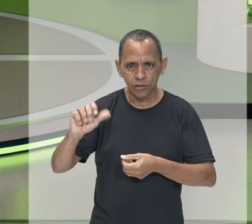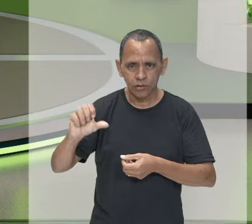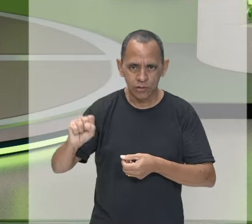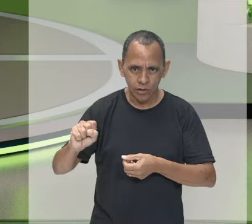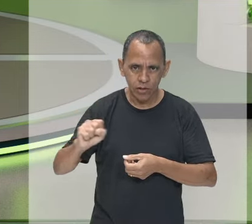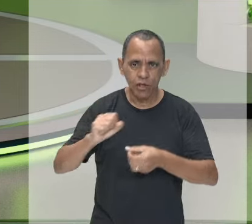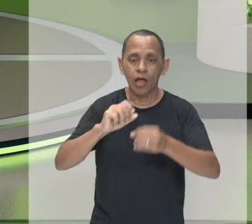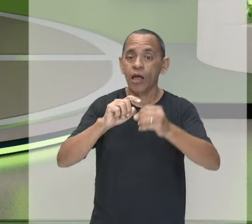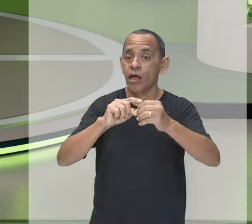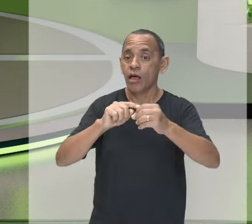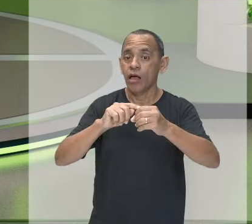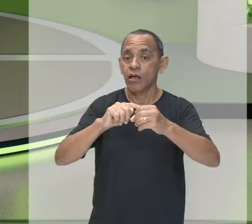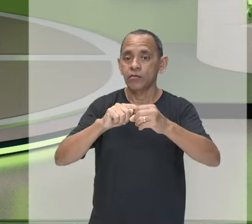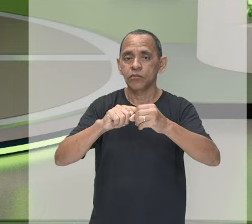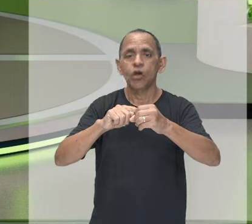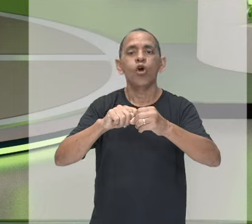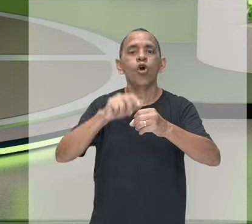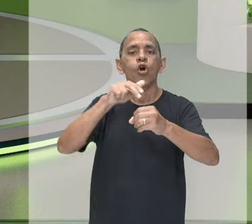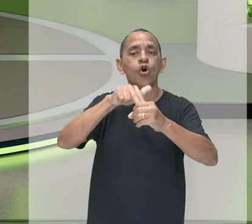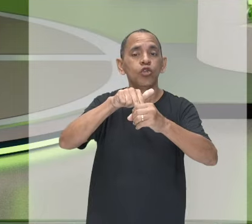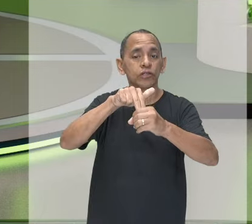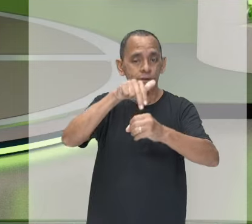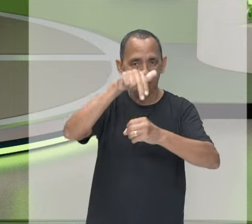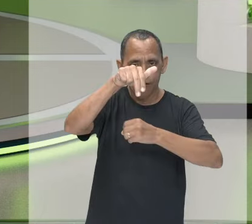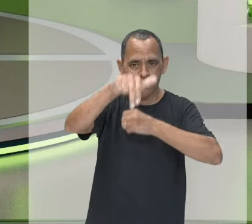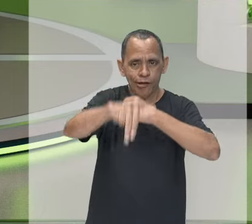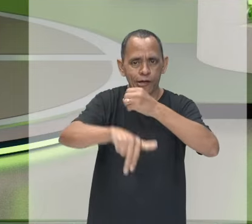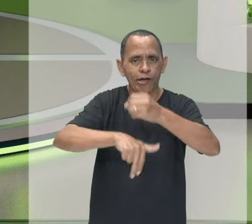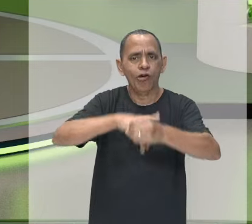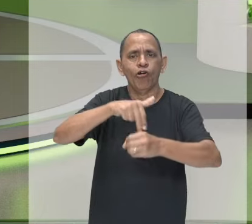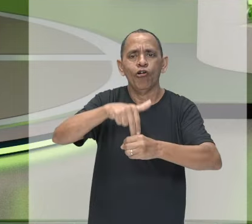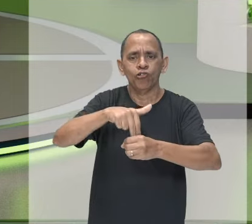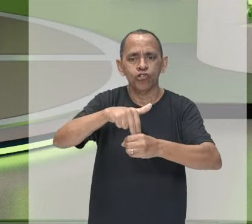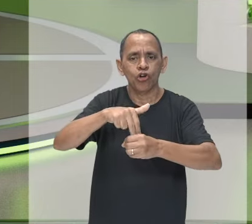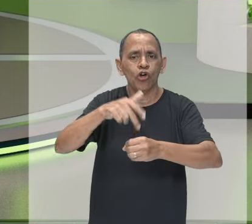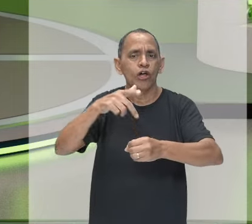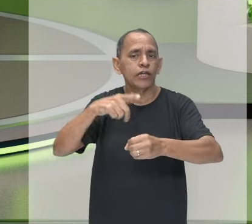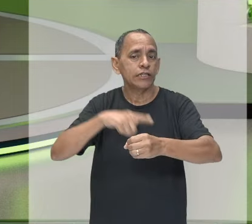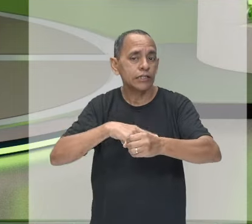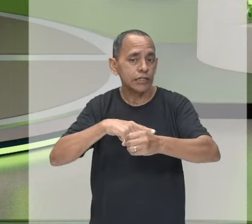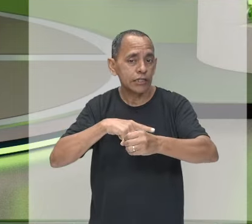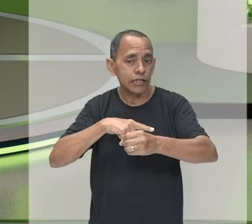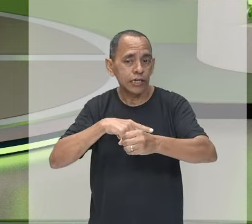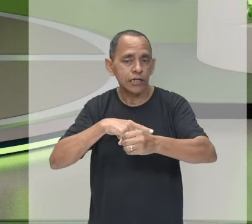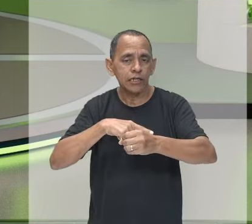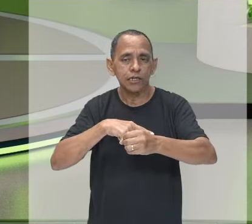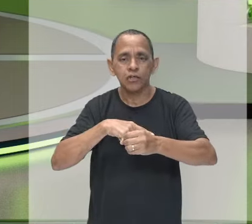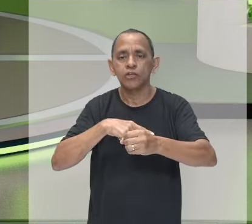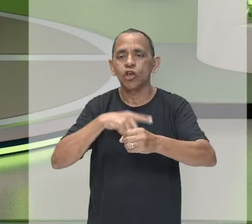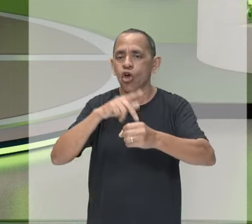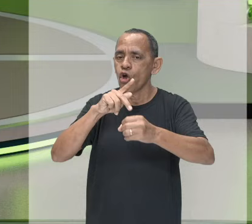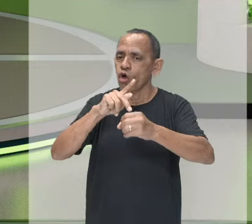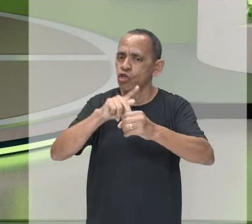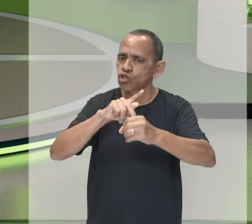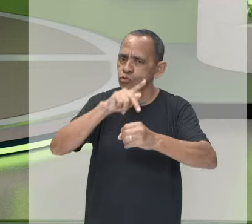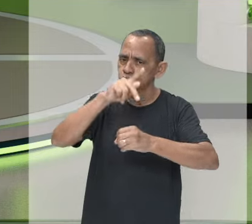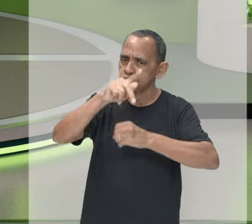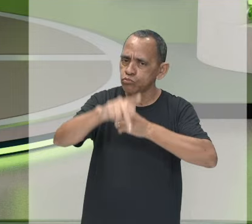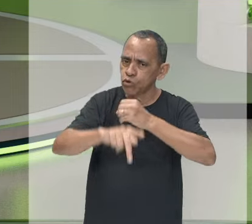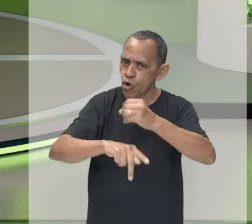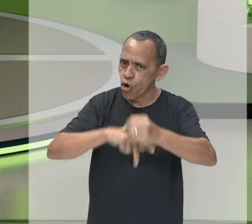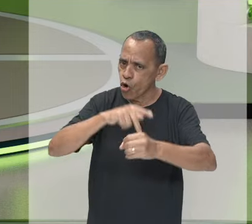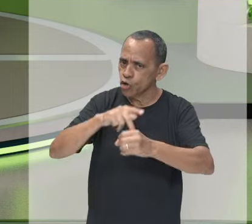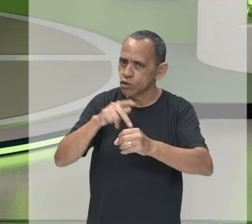o nêutron? O nêutron, como você percebe, eles têm o número de prótons iguais a número de elétrons.